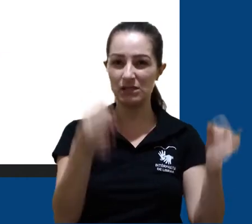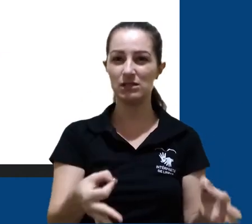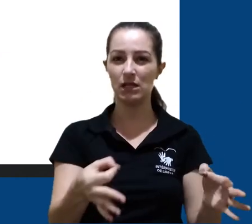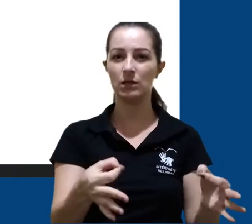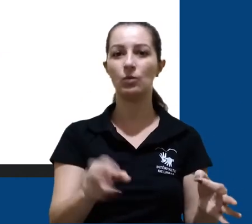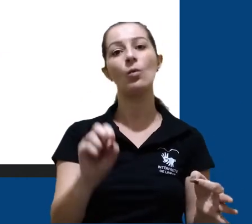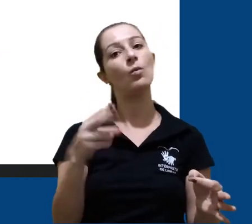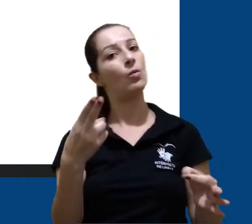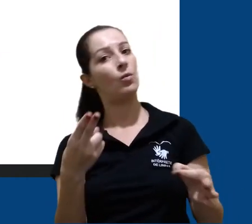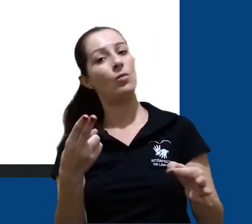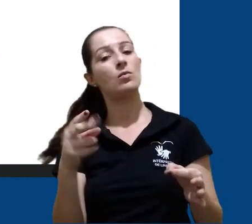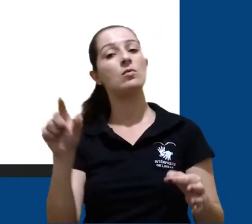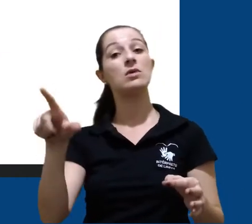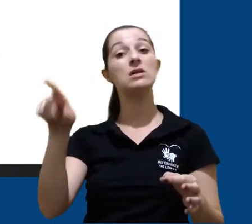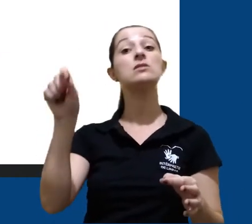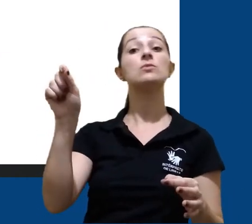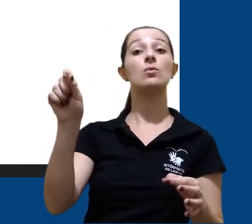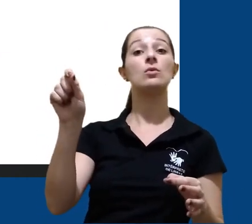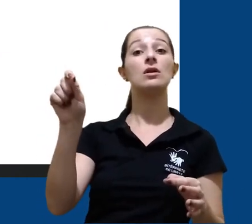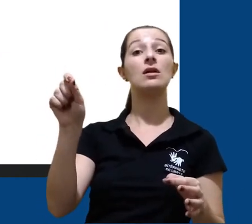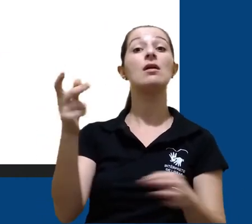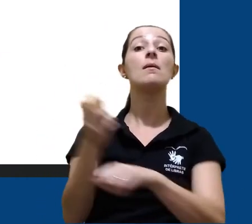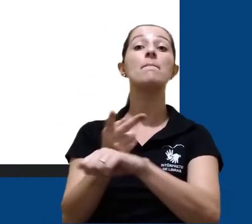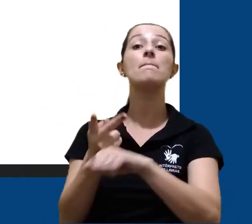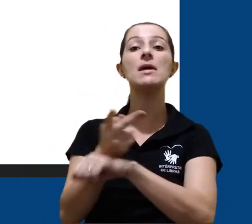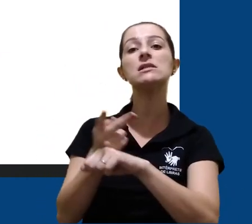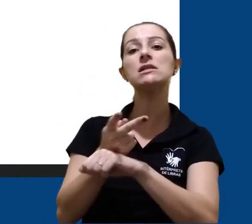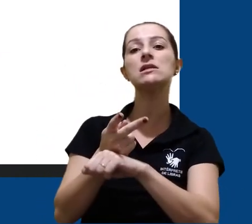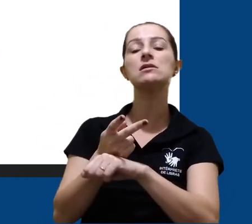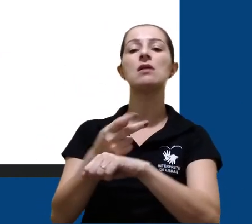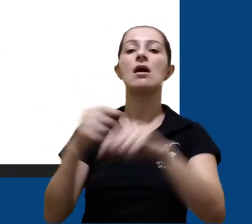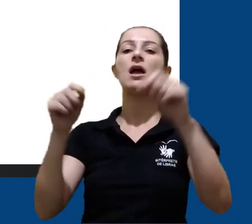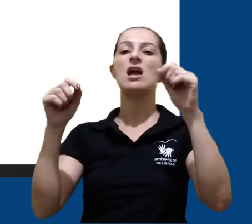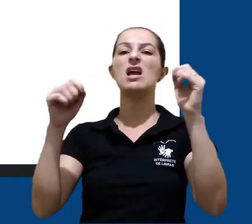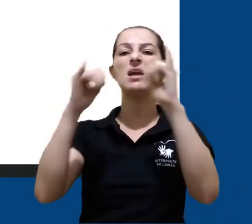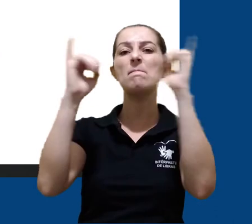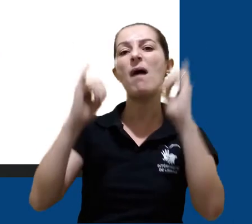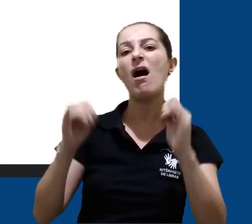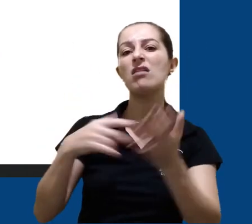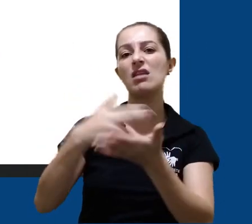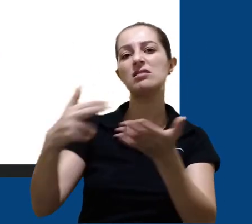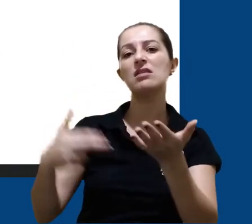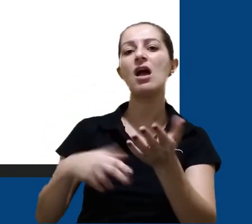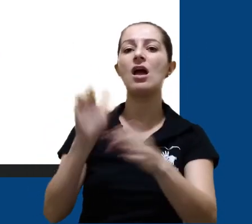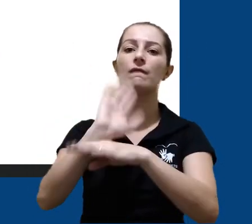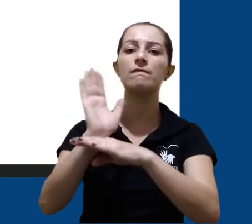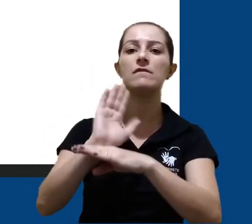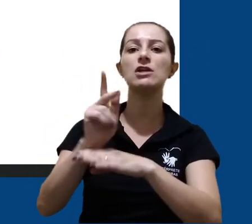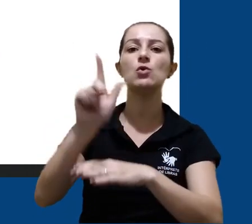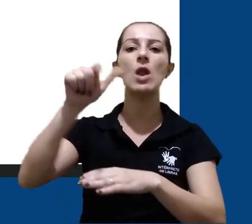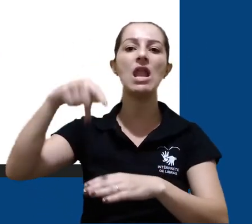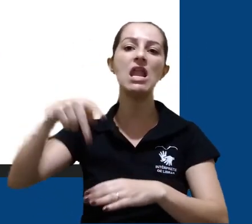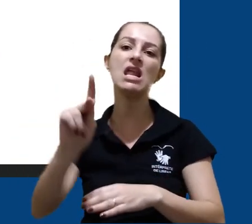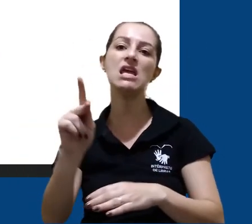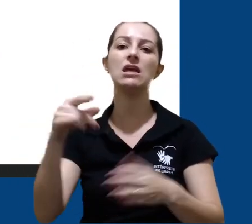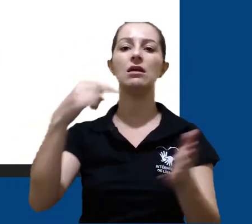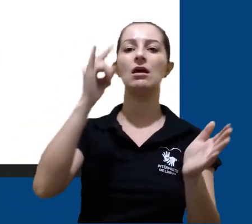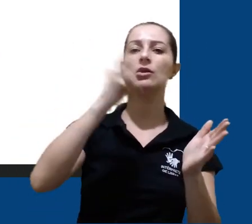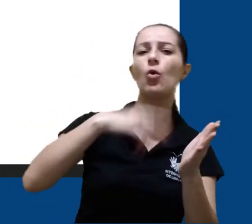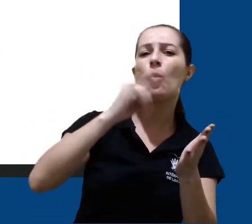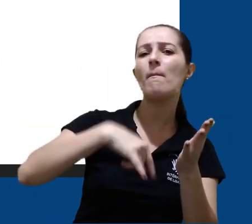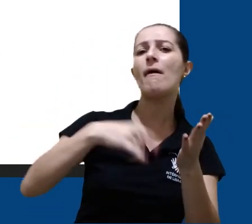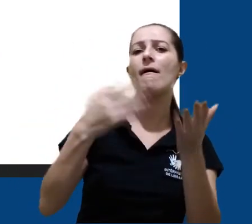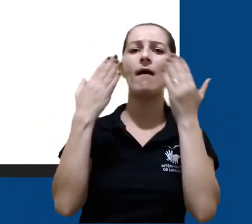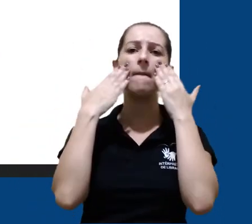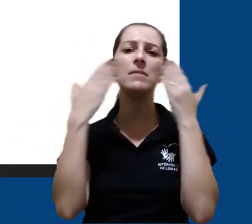e também escolher se você quer pesquisar por imagens, vídeos, links, documentos,